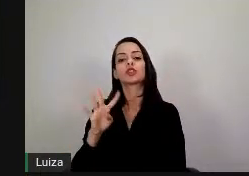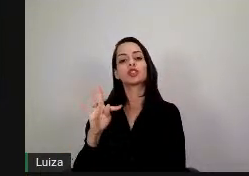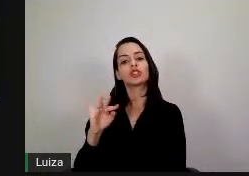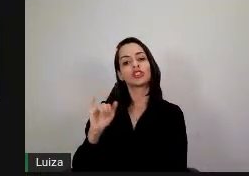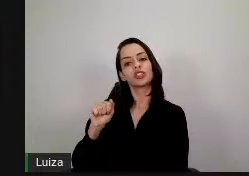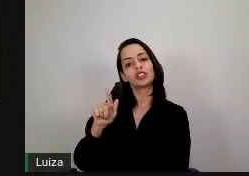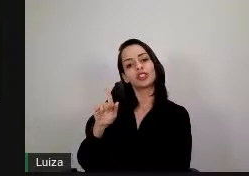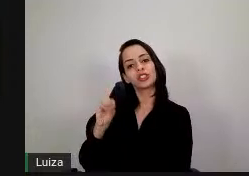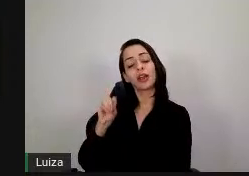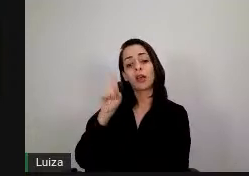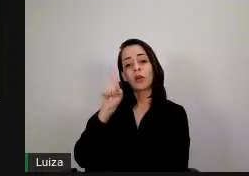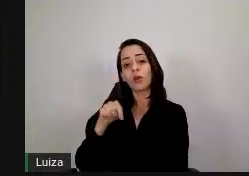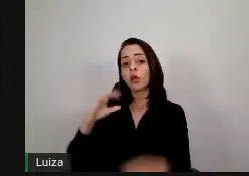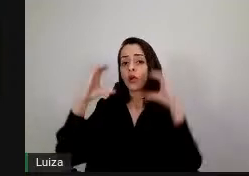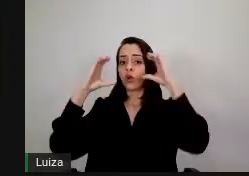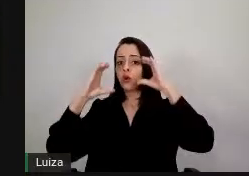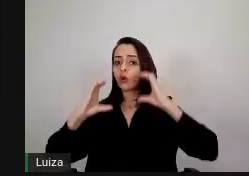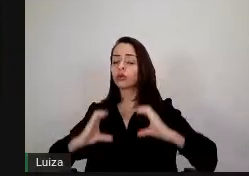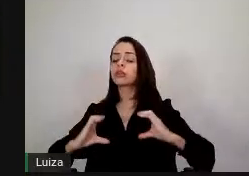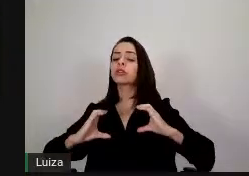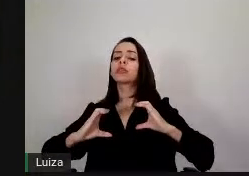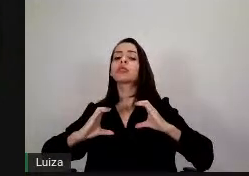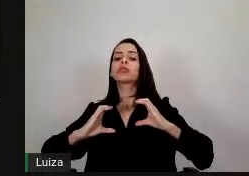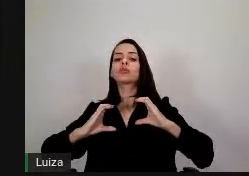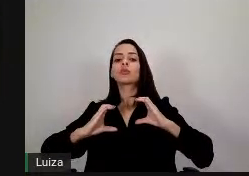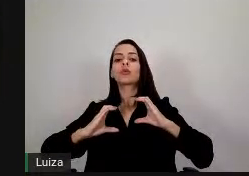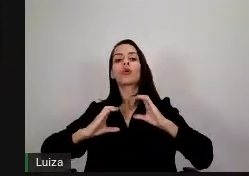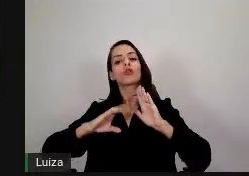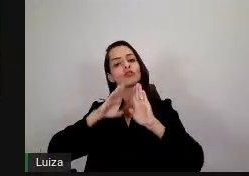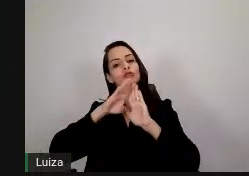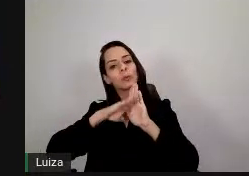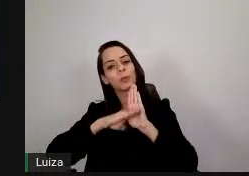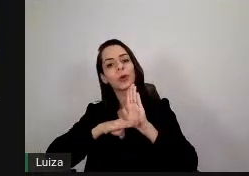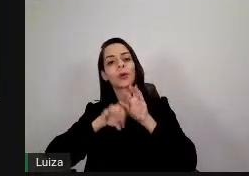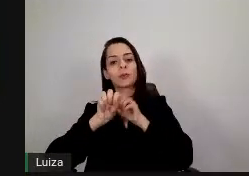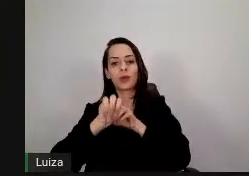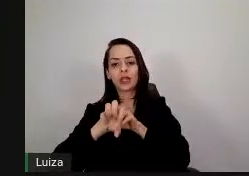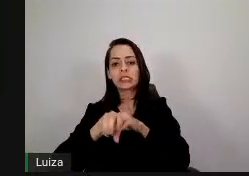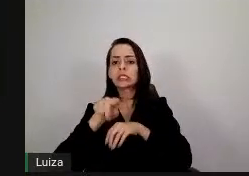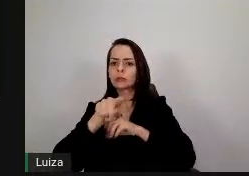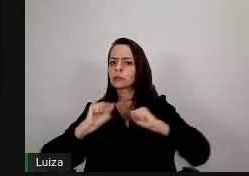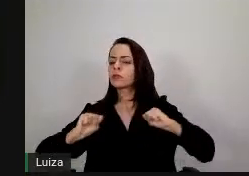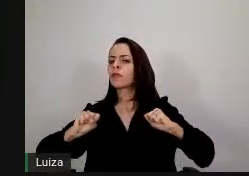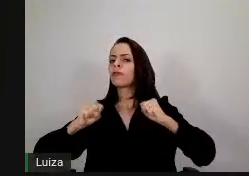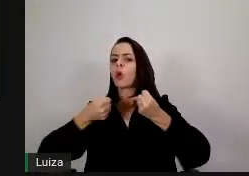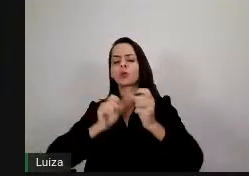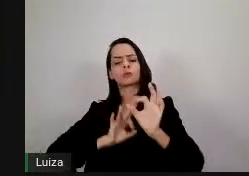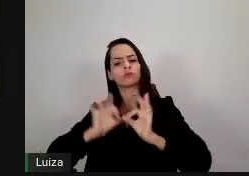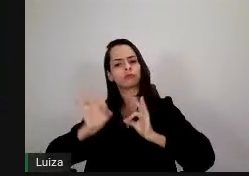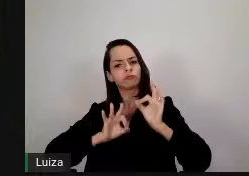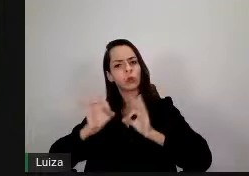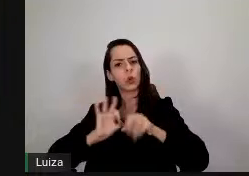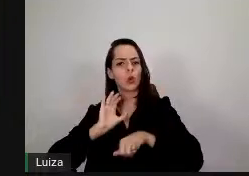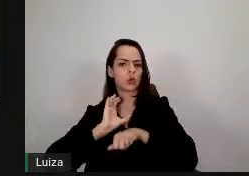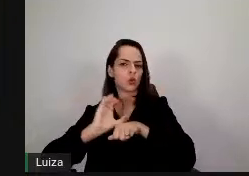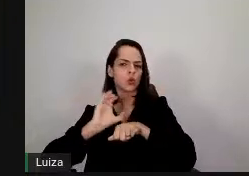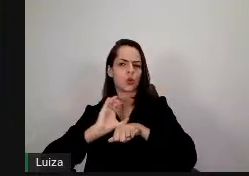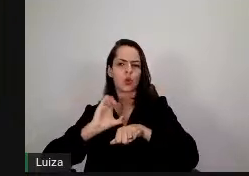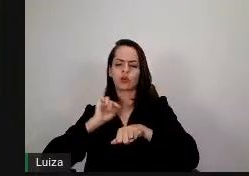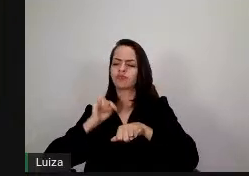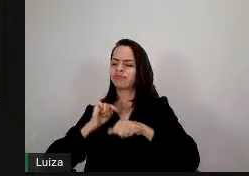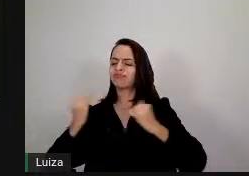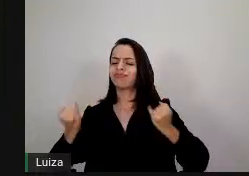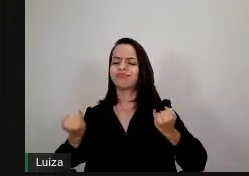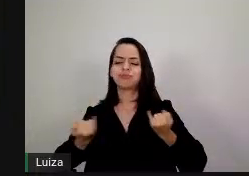projetos de ensino, que não tem medido esforços para a realização deste curso, que é de extrema relevância